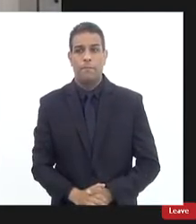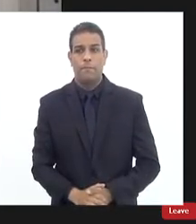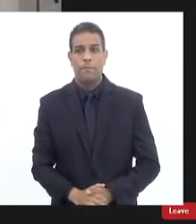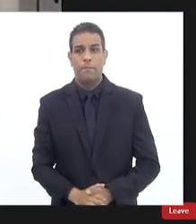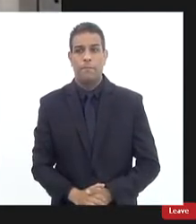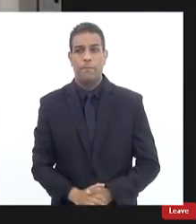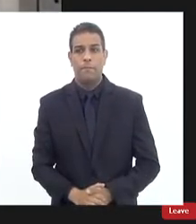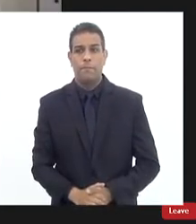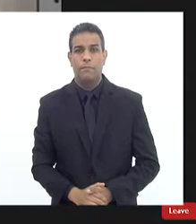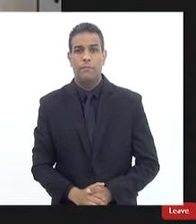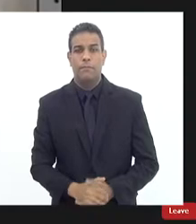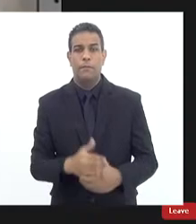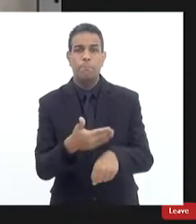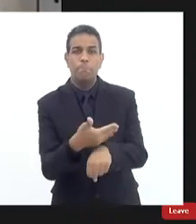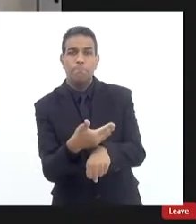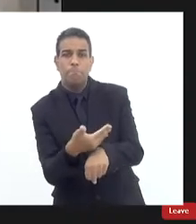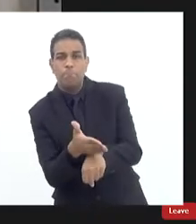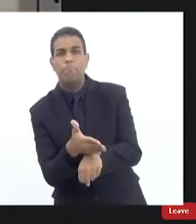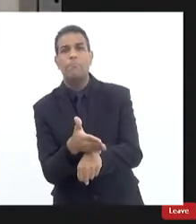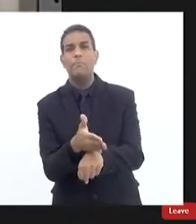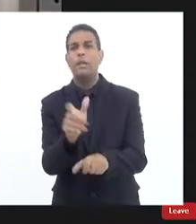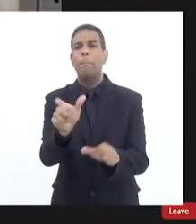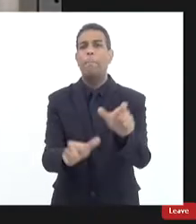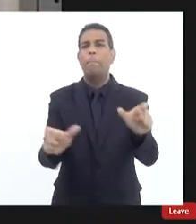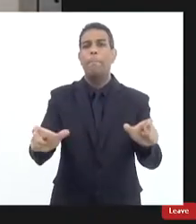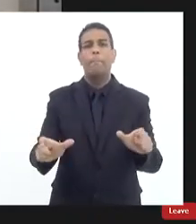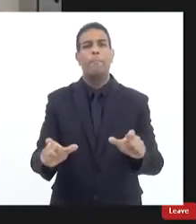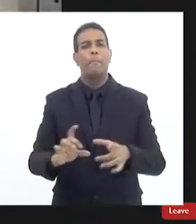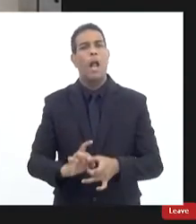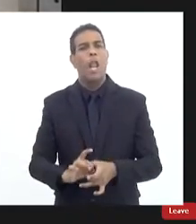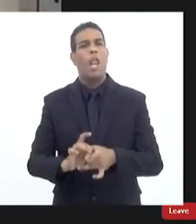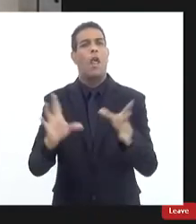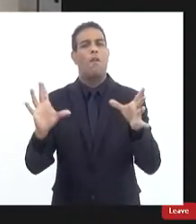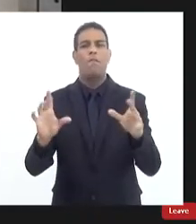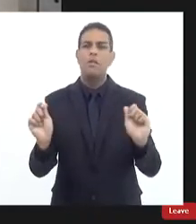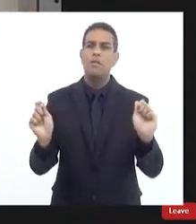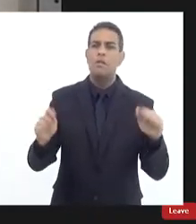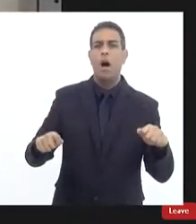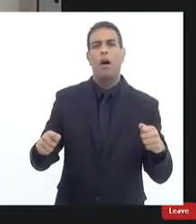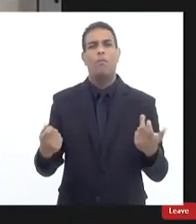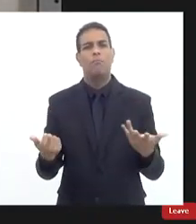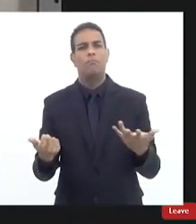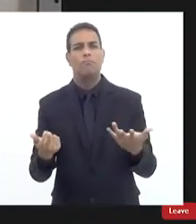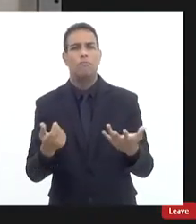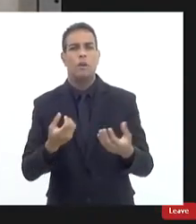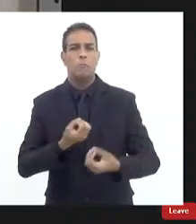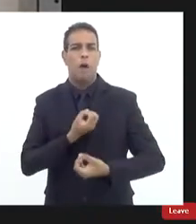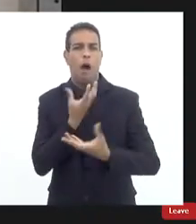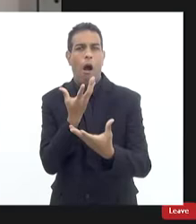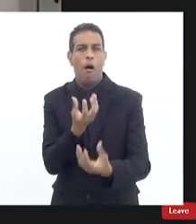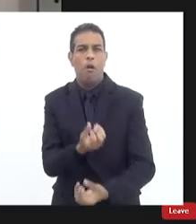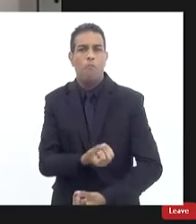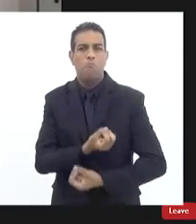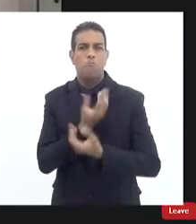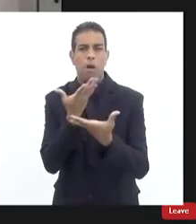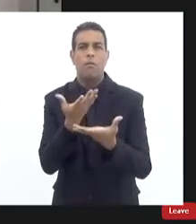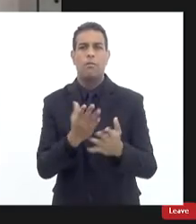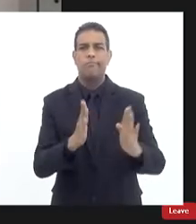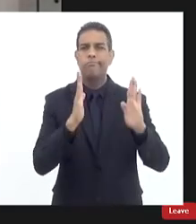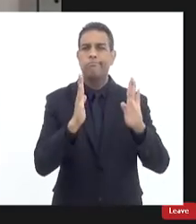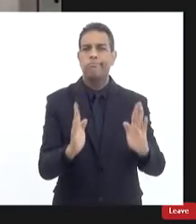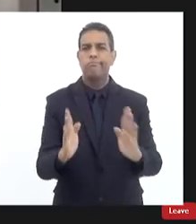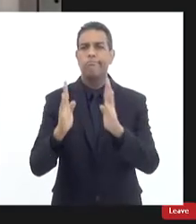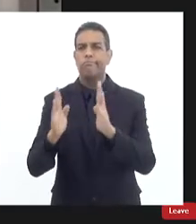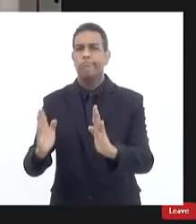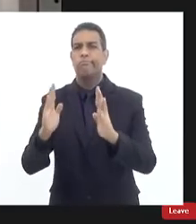esticamos um pouquinho o prazo para que as pessoas fiquem mais à vontade para que as pessoas possam fazer suas colocações de forma mais pausada